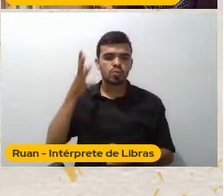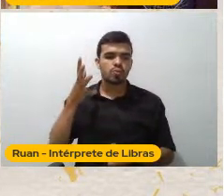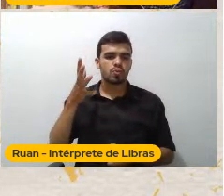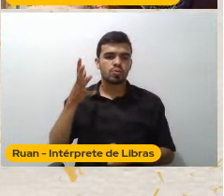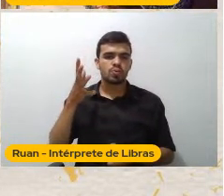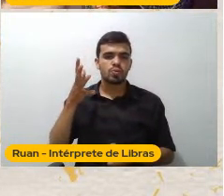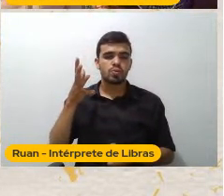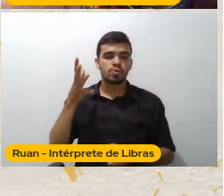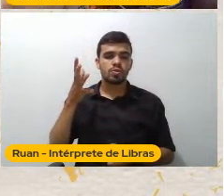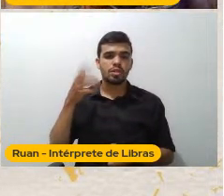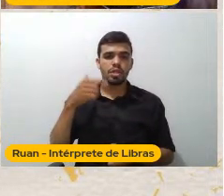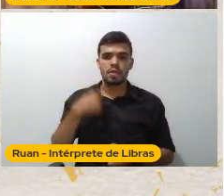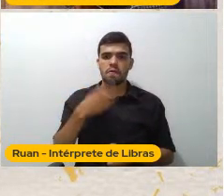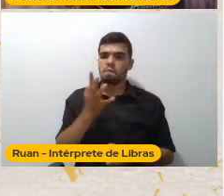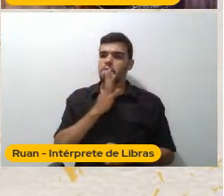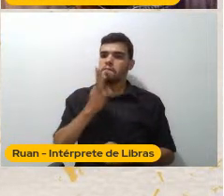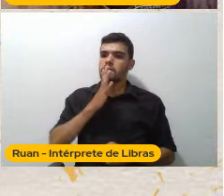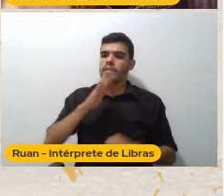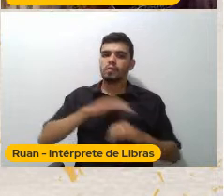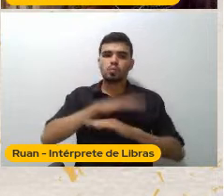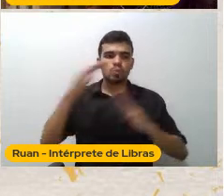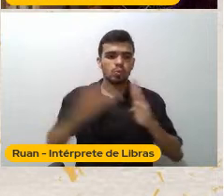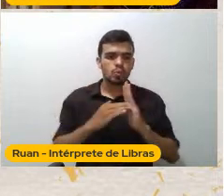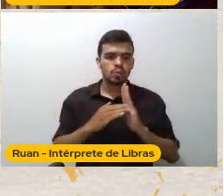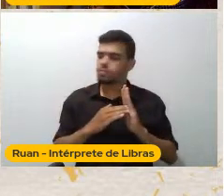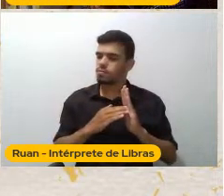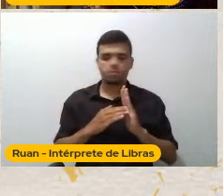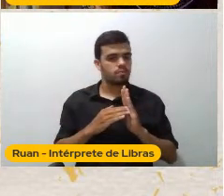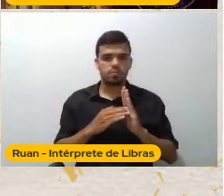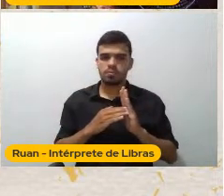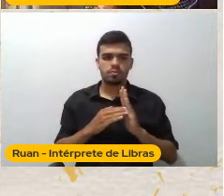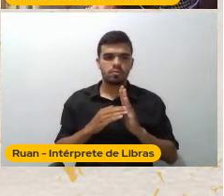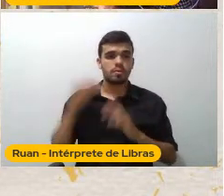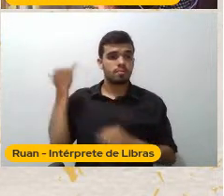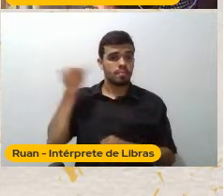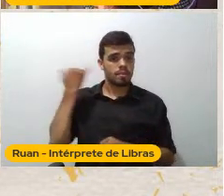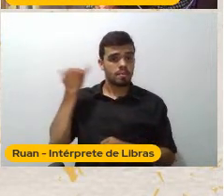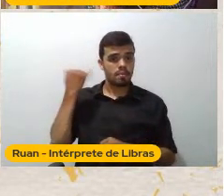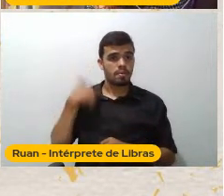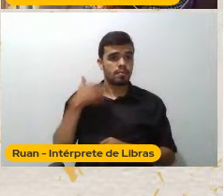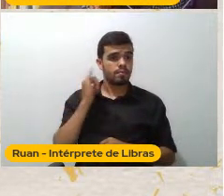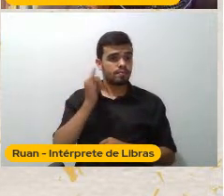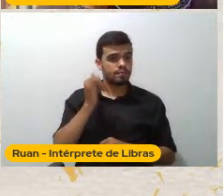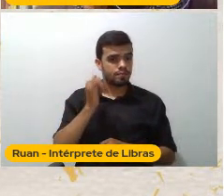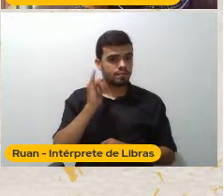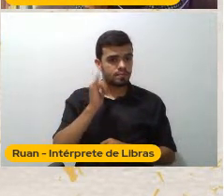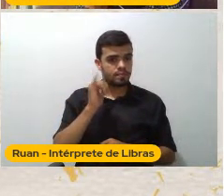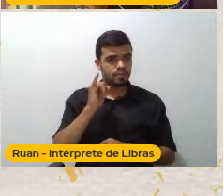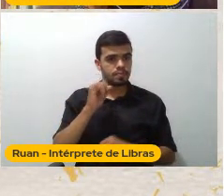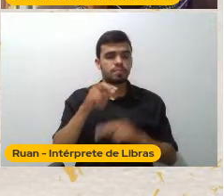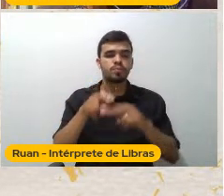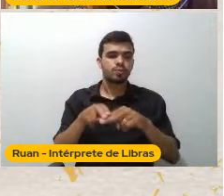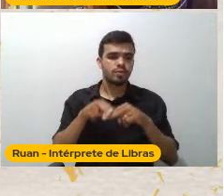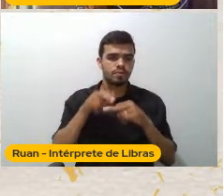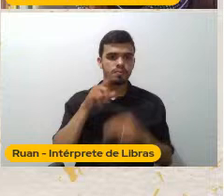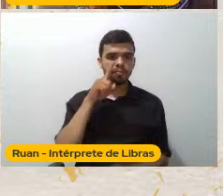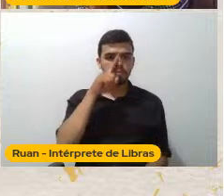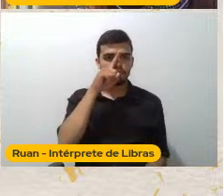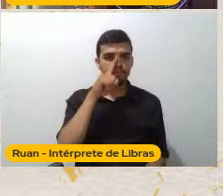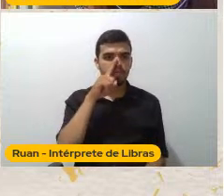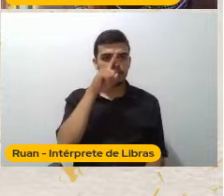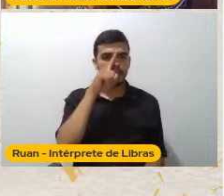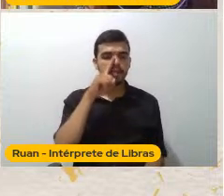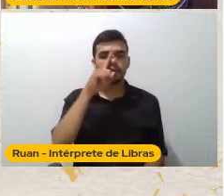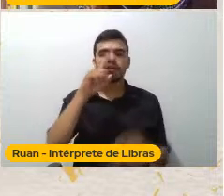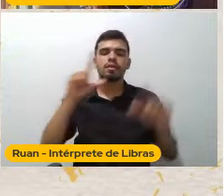De modo inconsciente O discurso da violência Por isso o perigo Por isso o perigo Desses desenhos animados Que